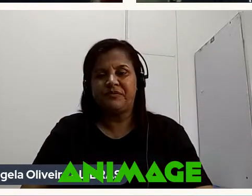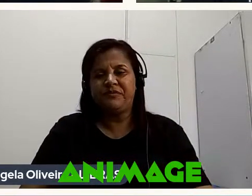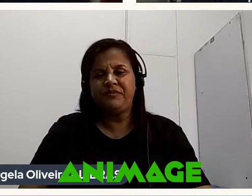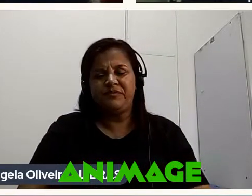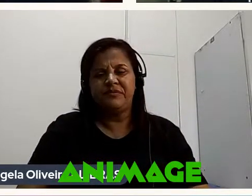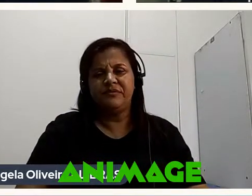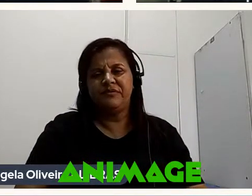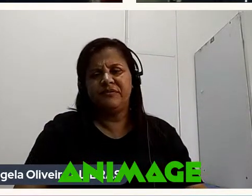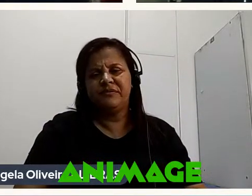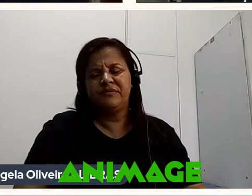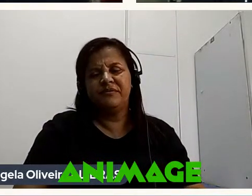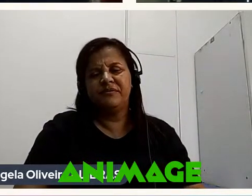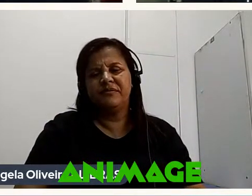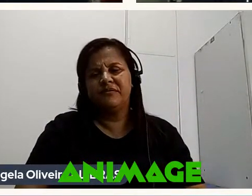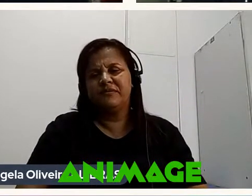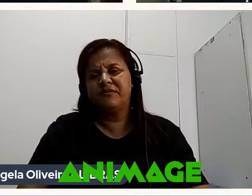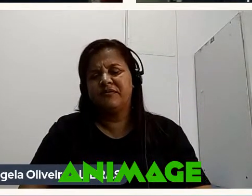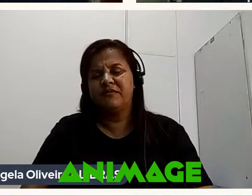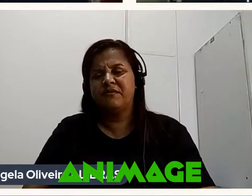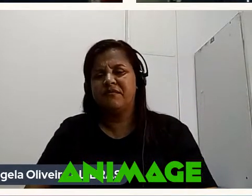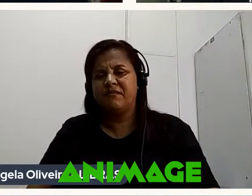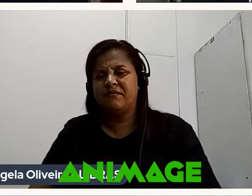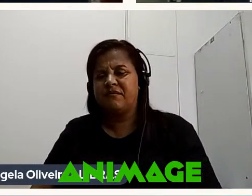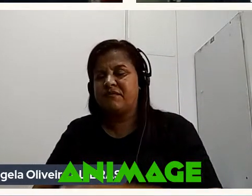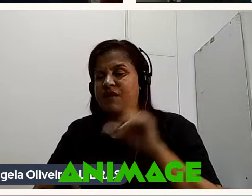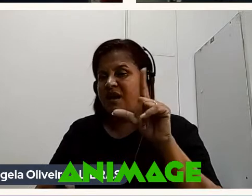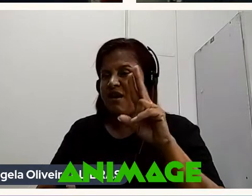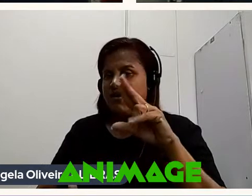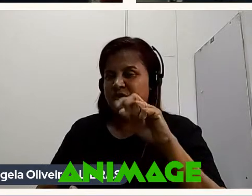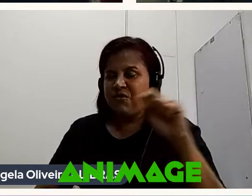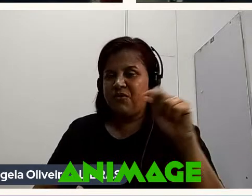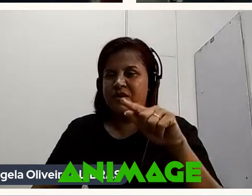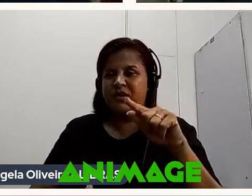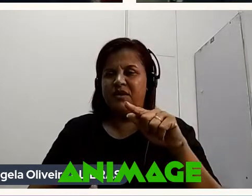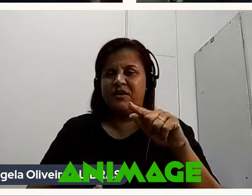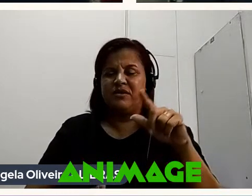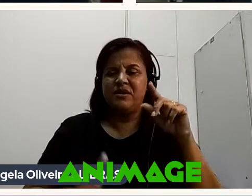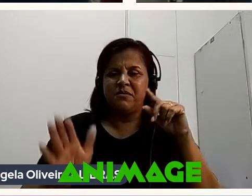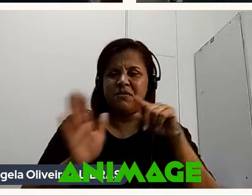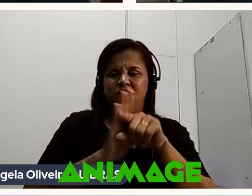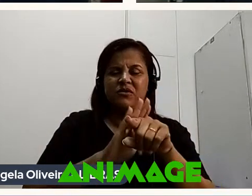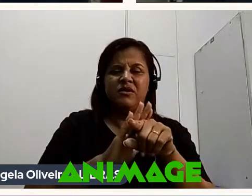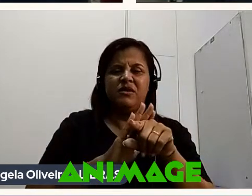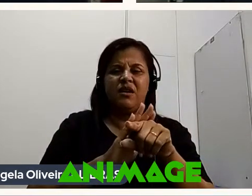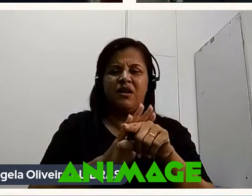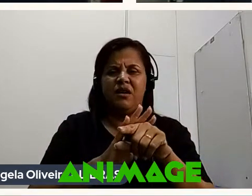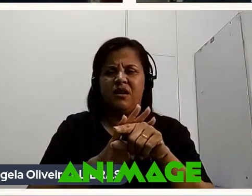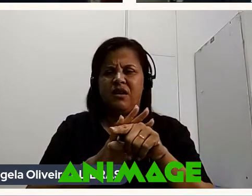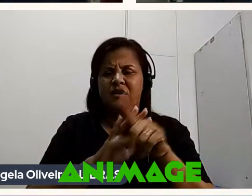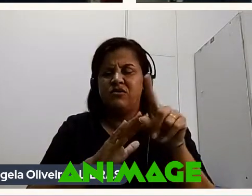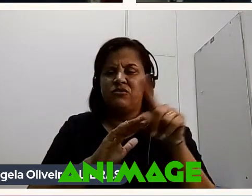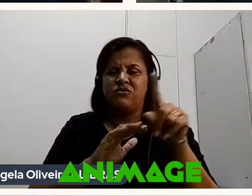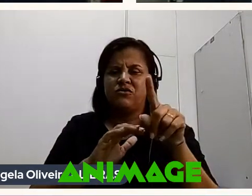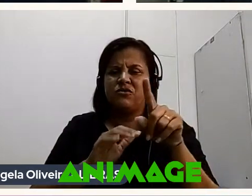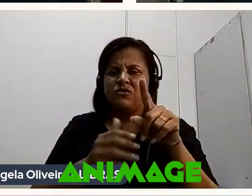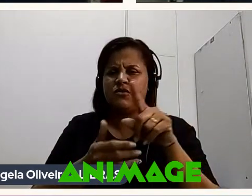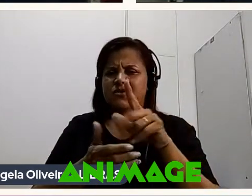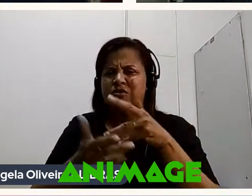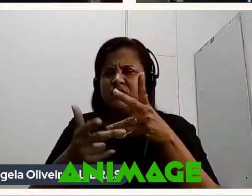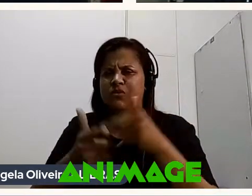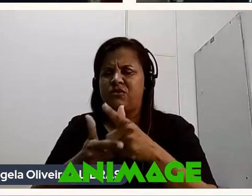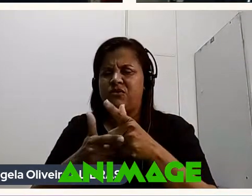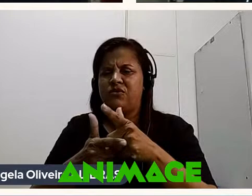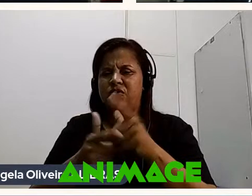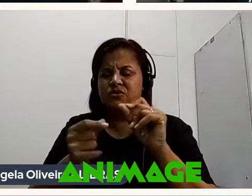A Lua Estou fazendo essa pergunta A Lua tinha perguntado Sobre se os personagens Eram todos esculpidos à